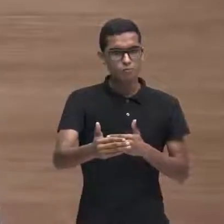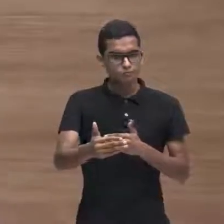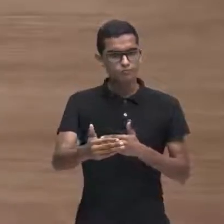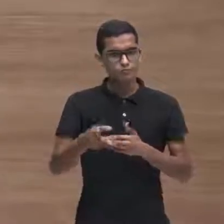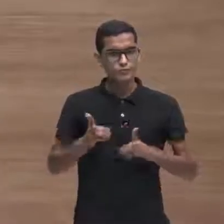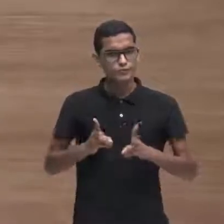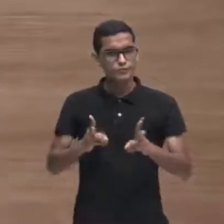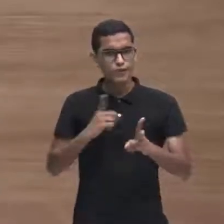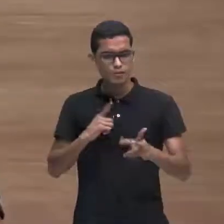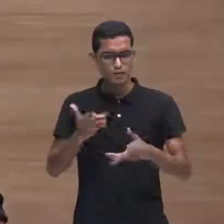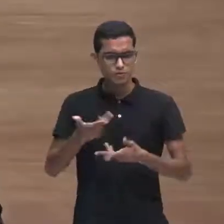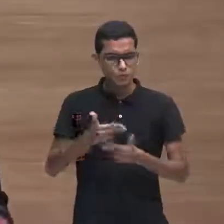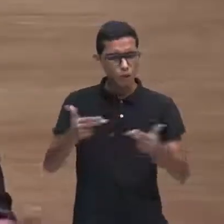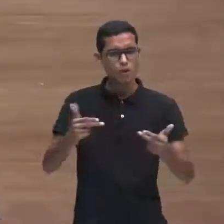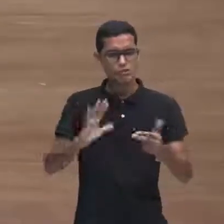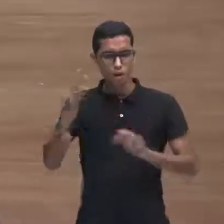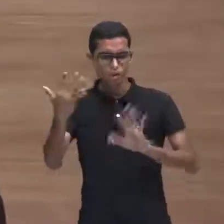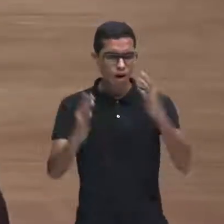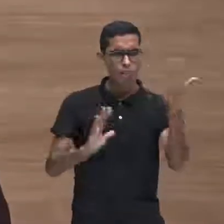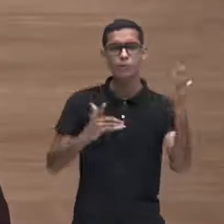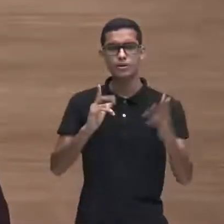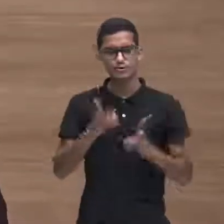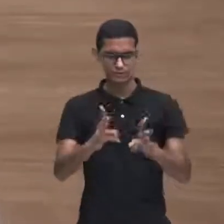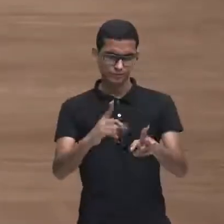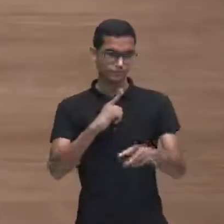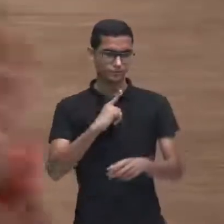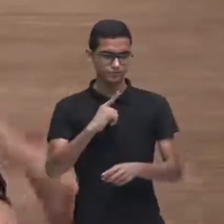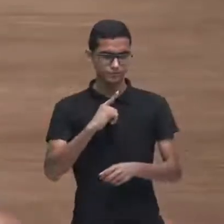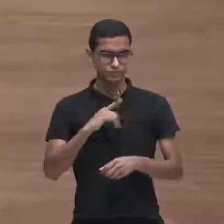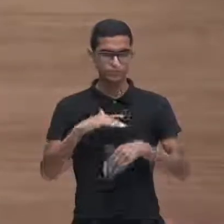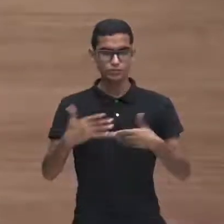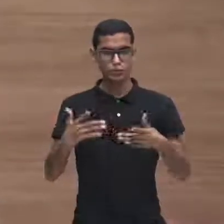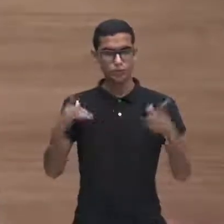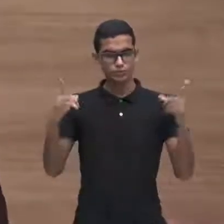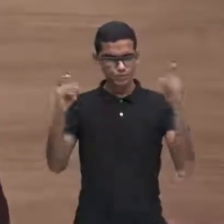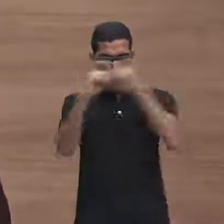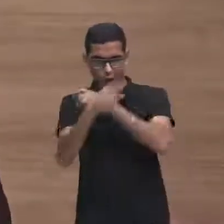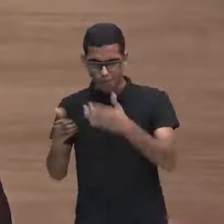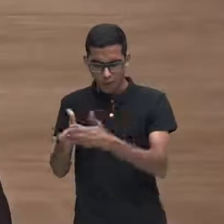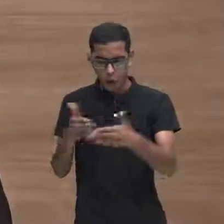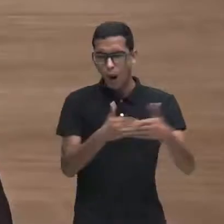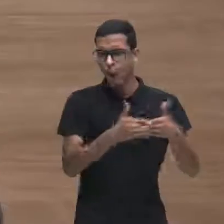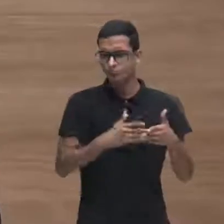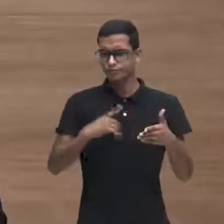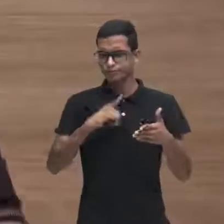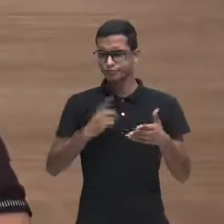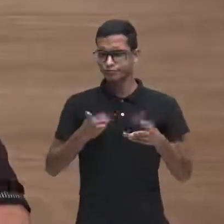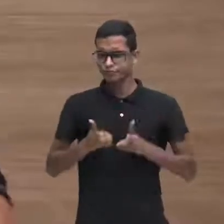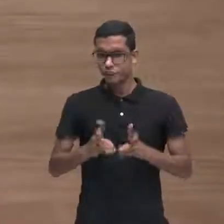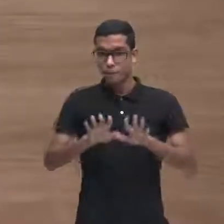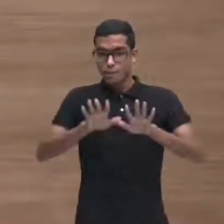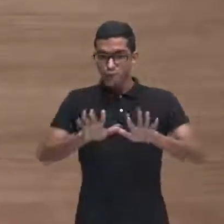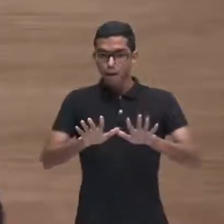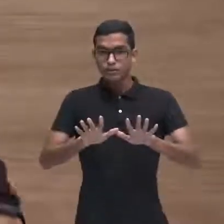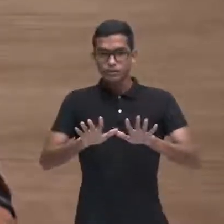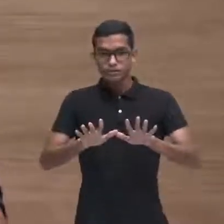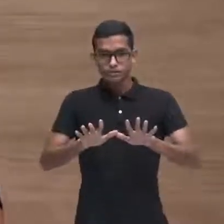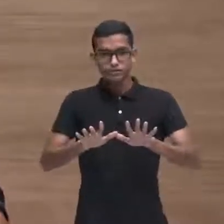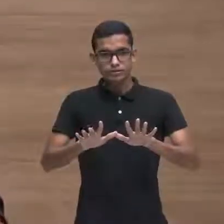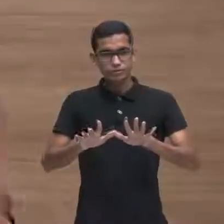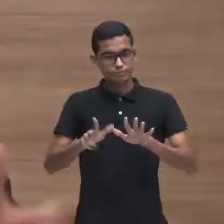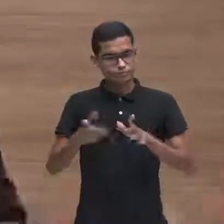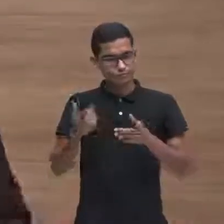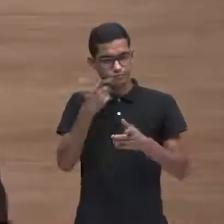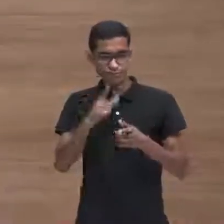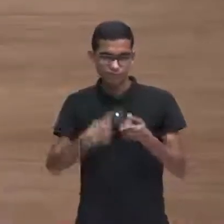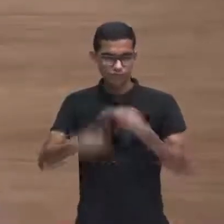como eu já coloquei dificuldades não restam a menor dúvidas tem aquele professor de matemática aquele que você acha que é carrasco que